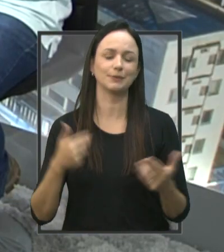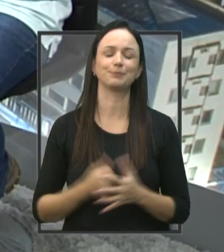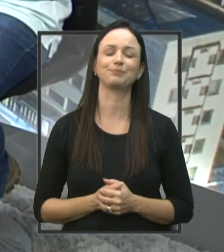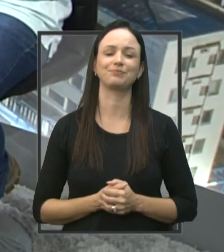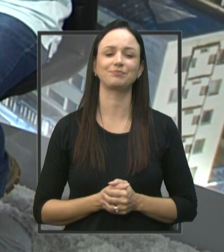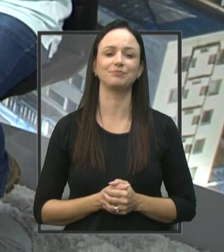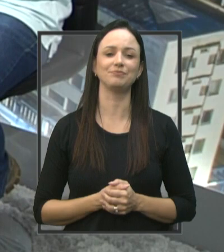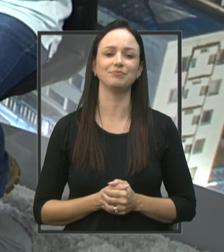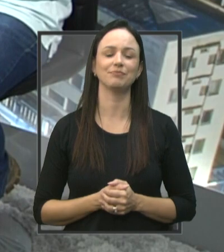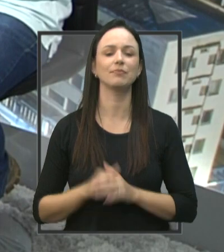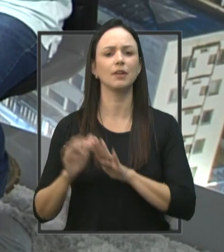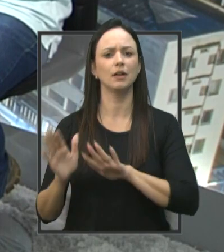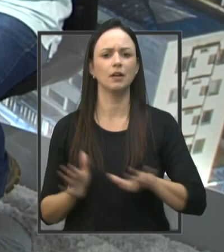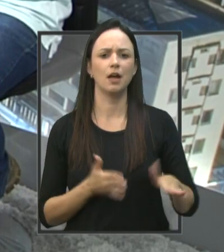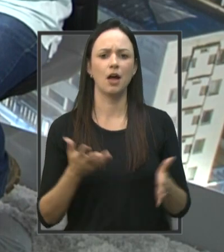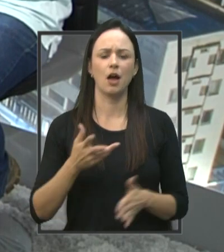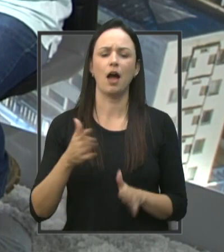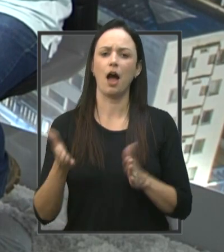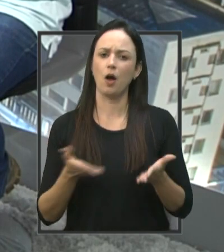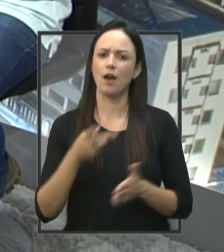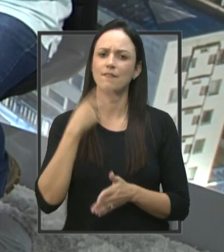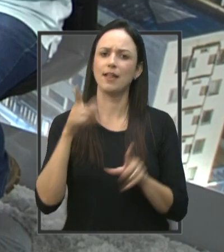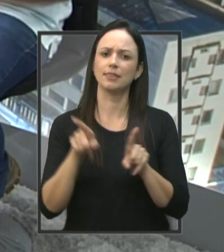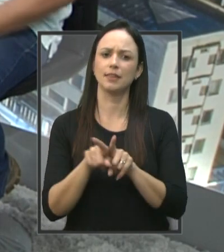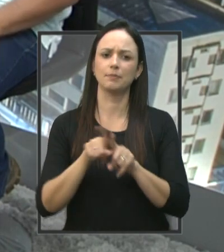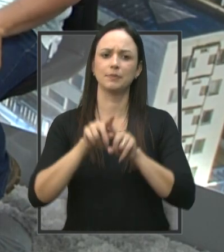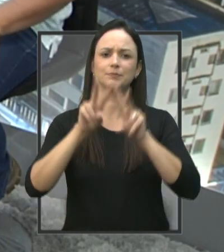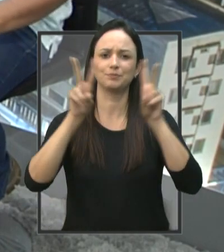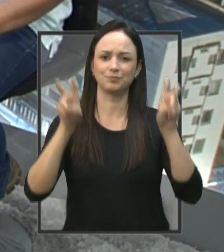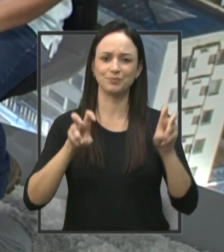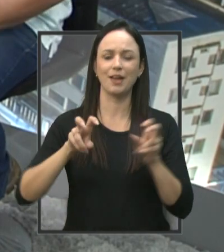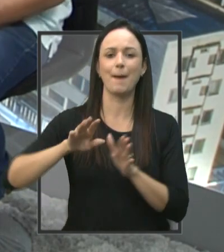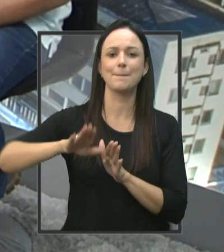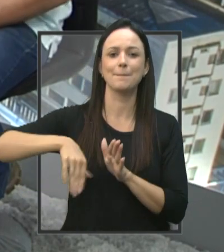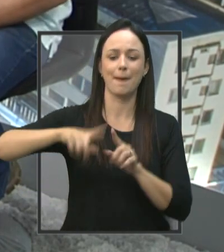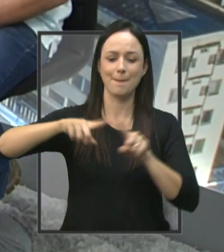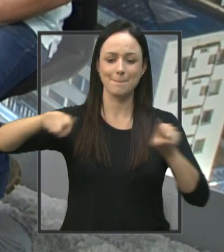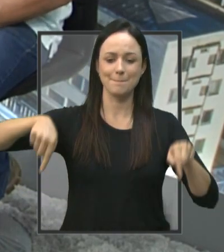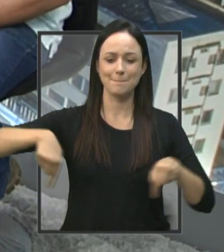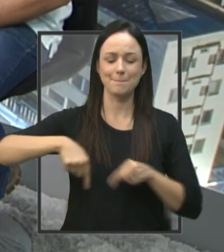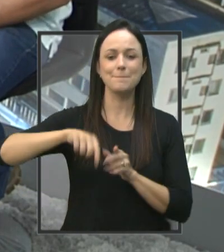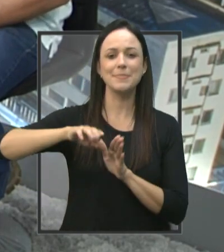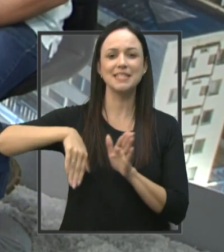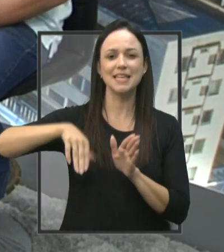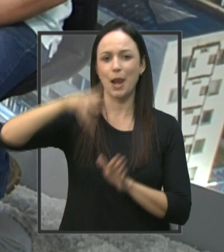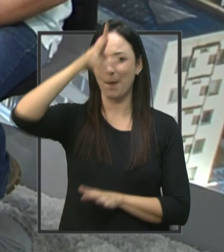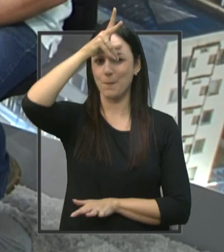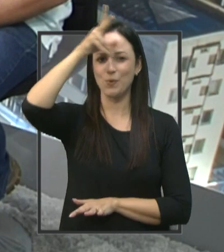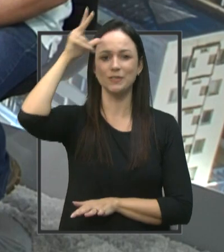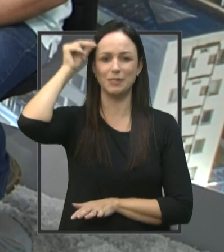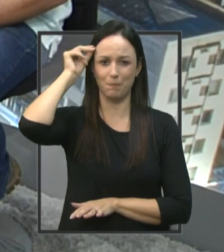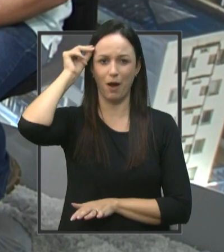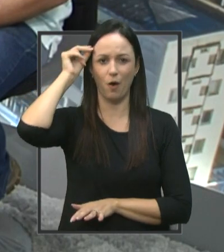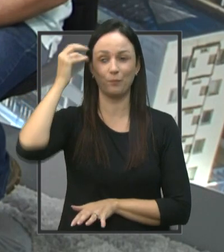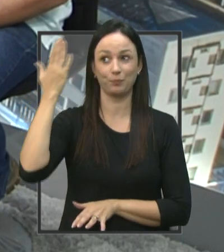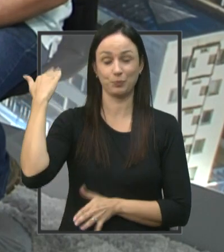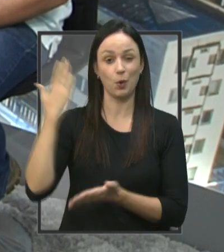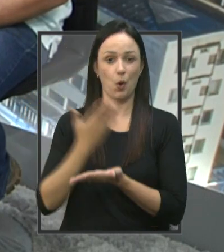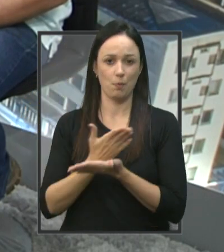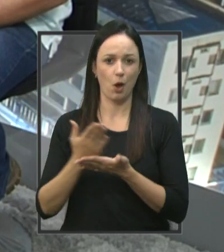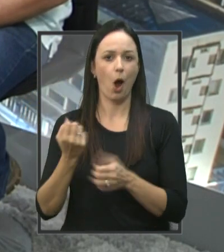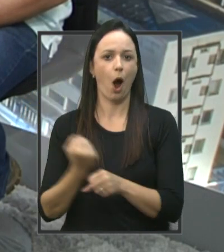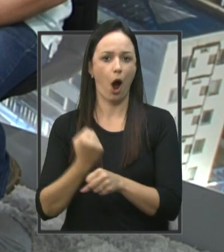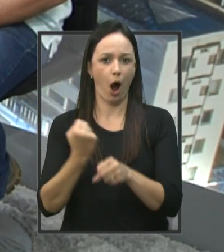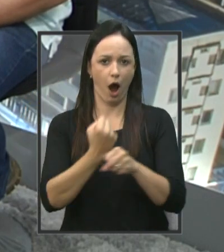né? Não poderíamos deixar de entrar no assunto Piscina Municipal Nós tivemos aí o início das obras A reforma da